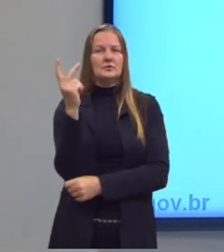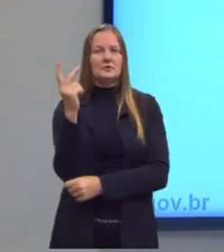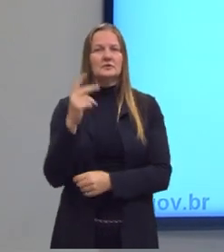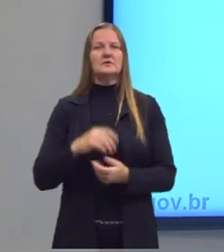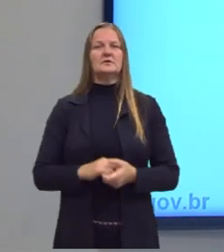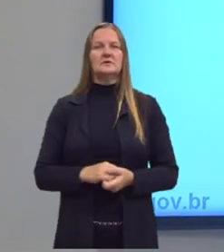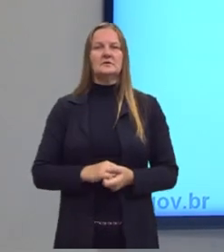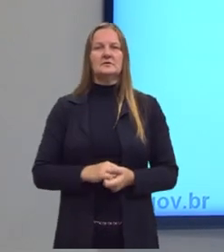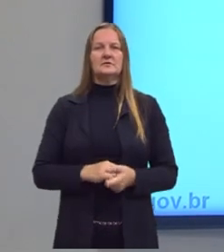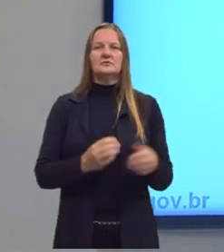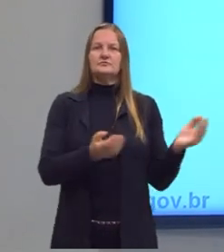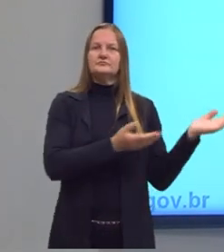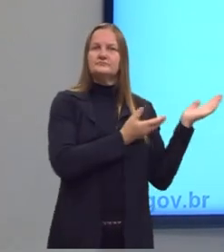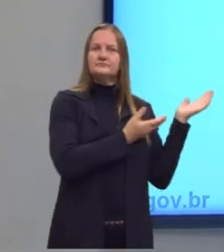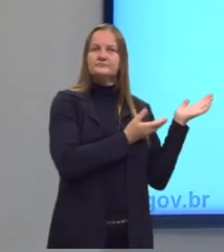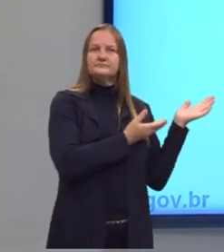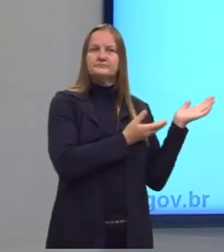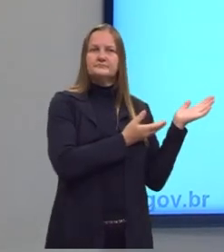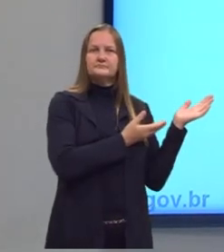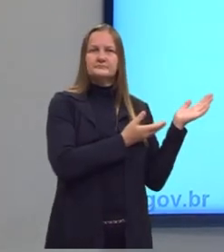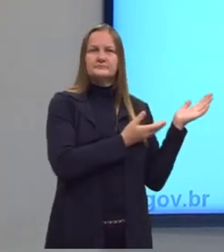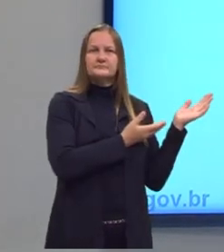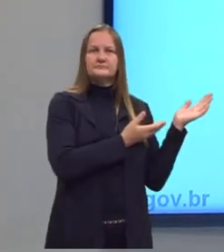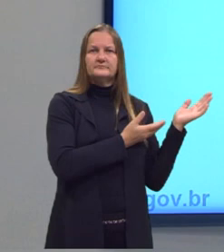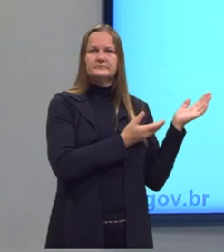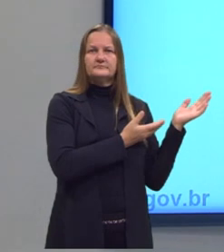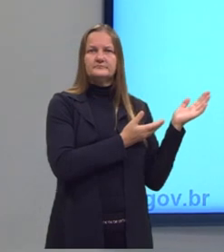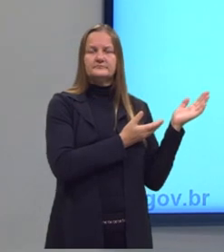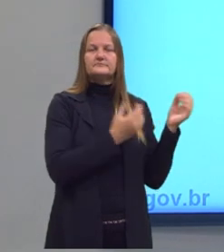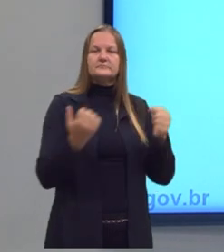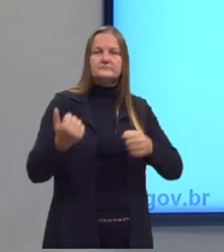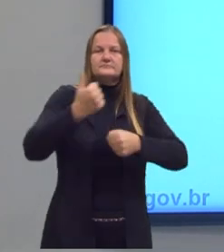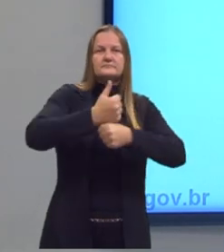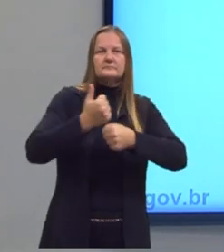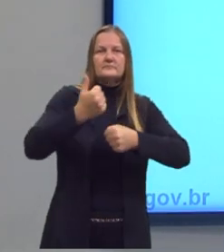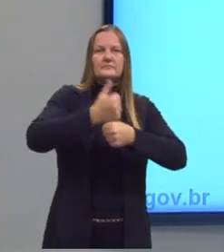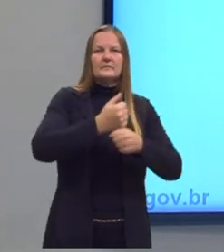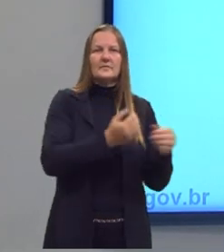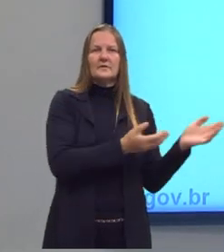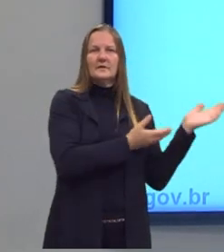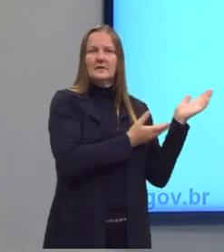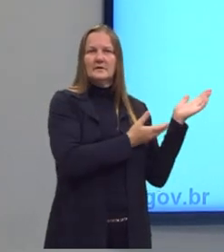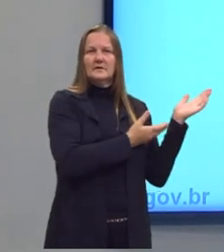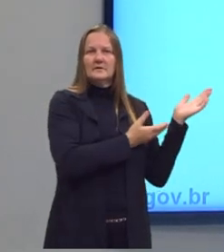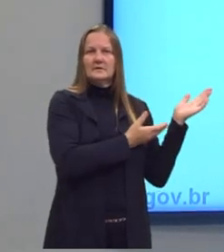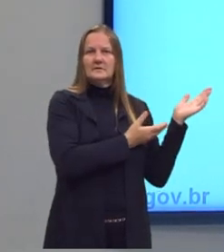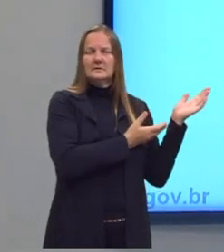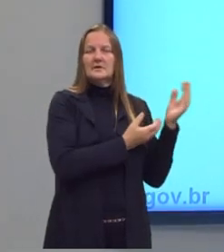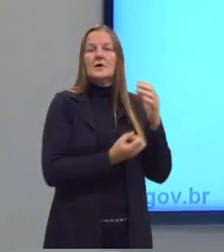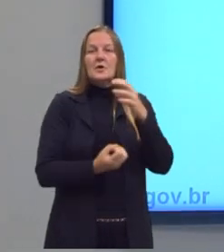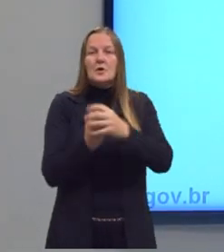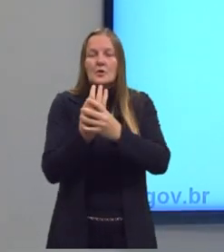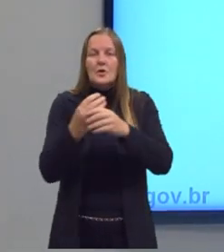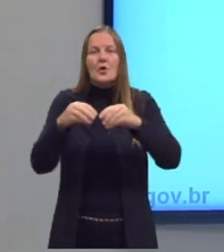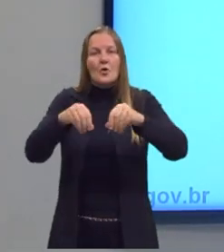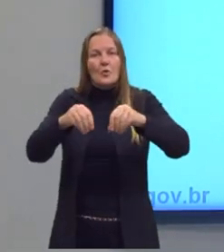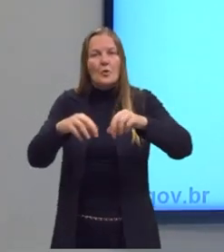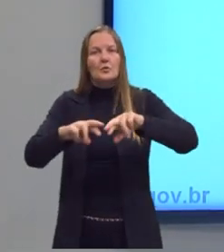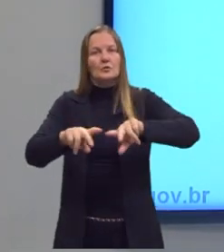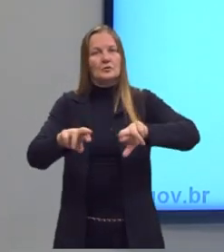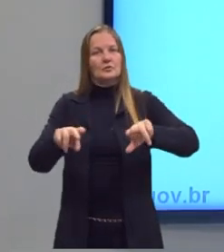Aí sim, formando aqui a reação, onde ele substituiu, aqui formou um composto diferente,